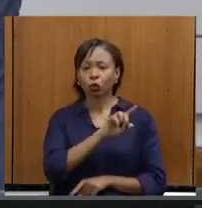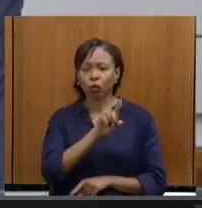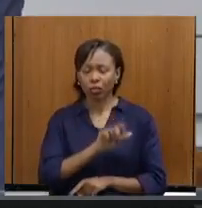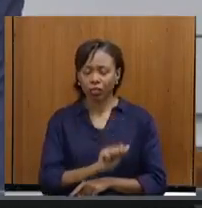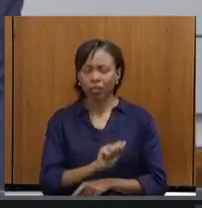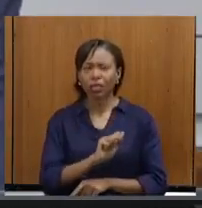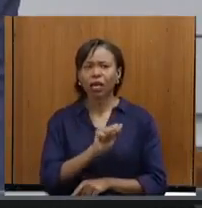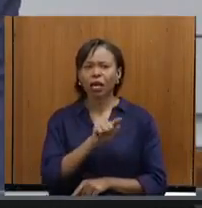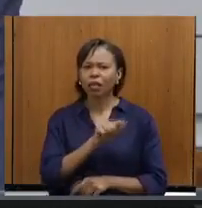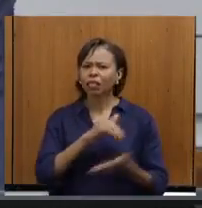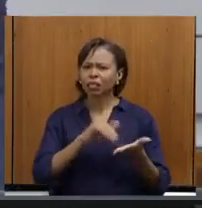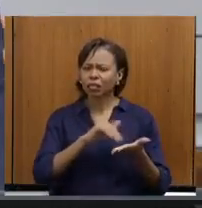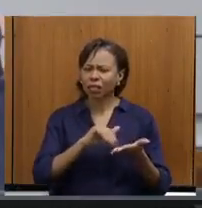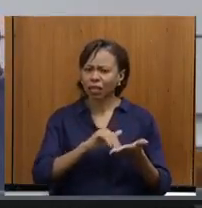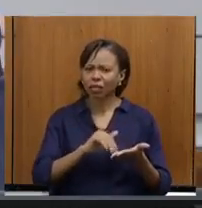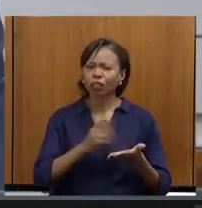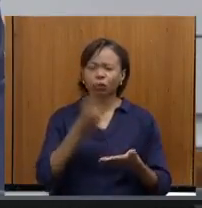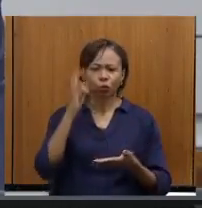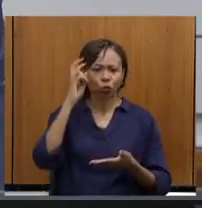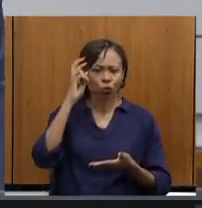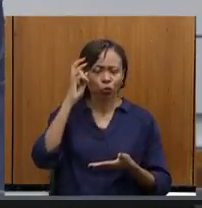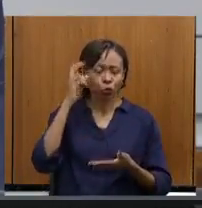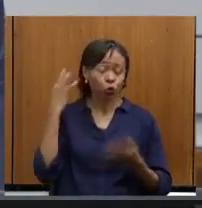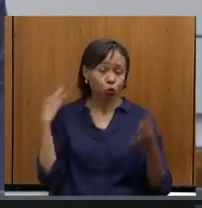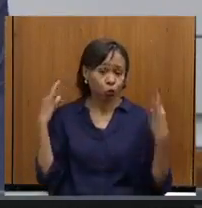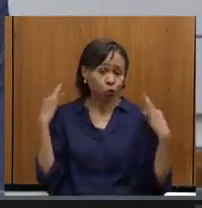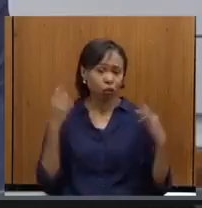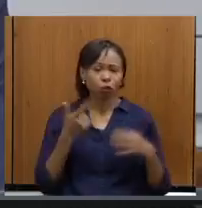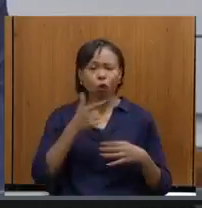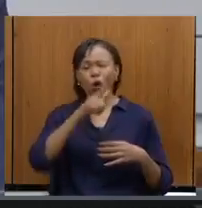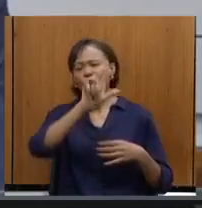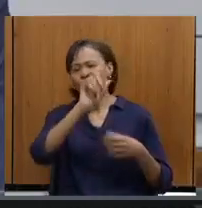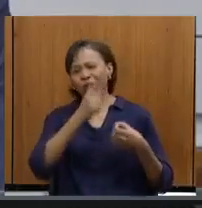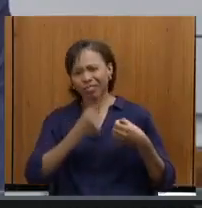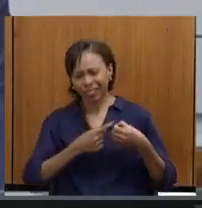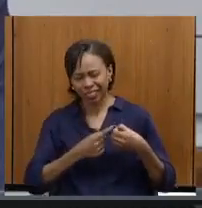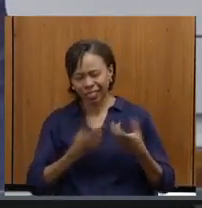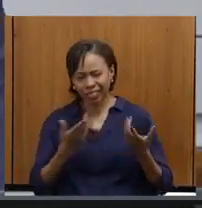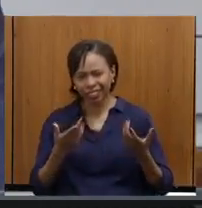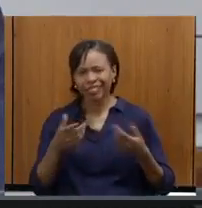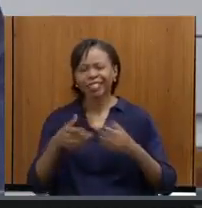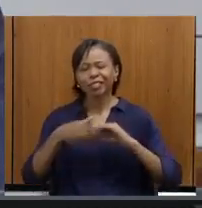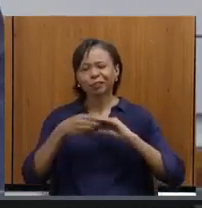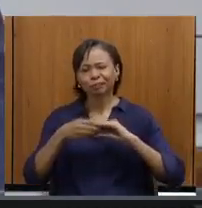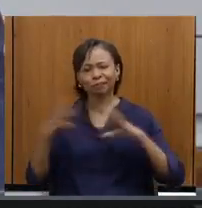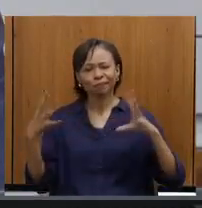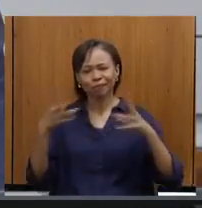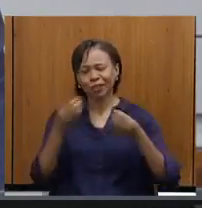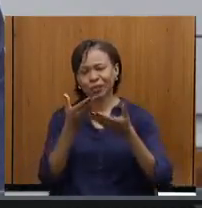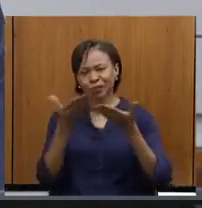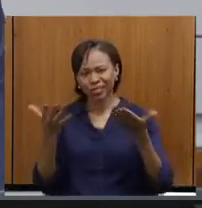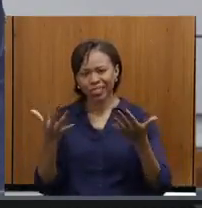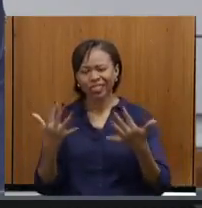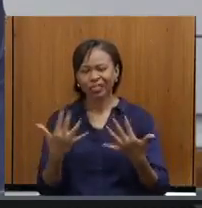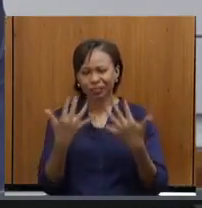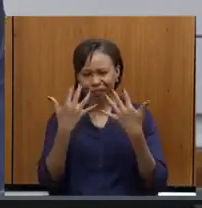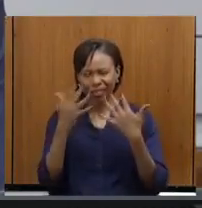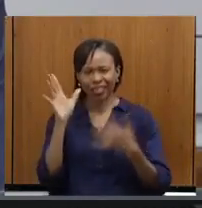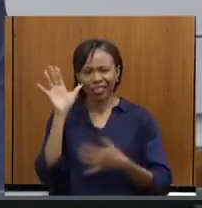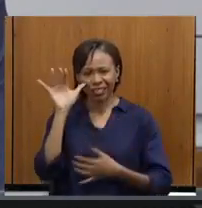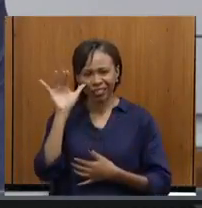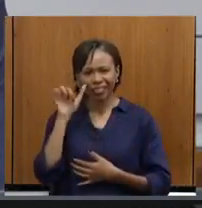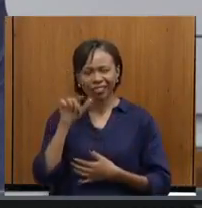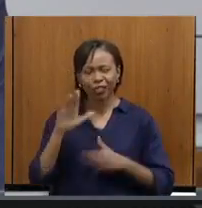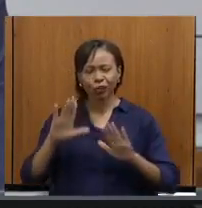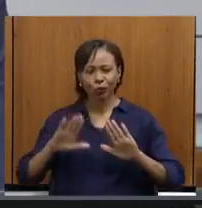Turismo, lá de Claraval. Através de vocês, eu quero saudar a todos aqueles e aquelas que nos acompanham aí. A Assembleia fiscaliza